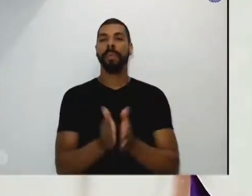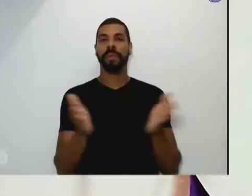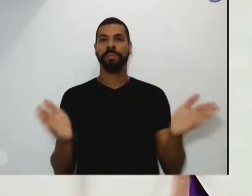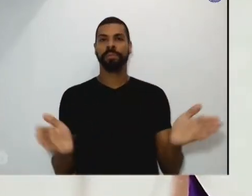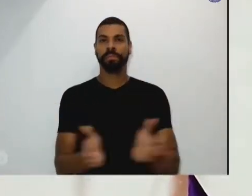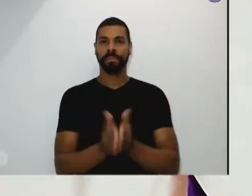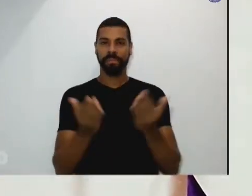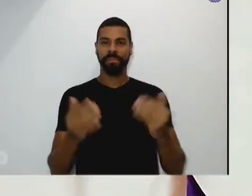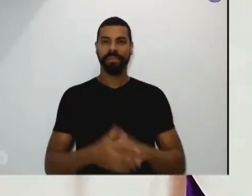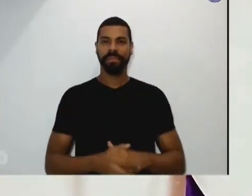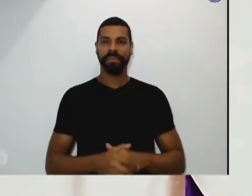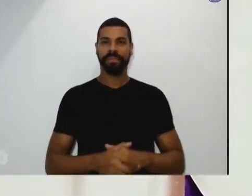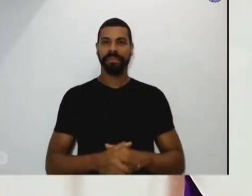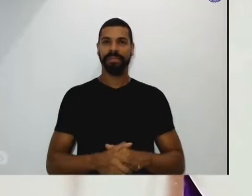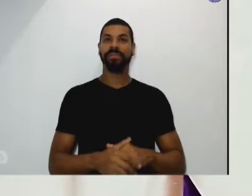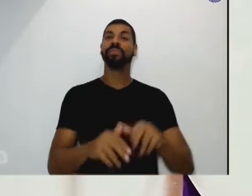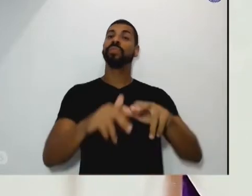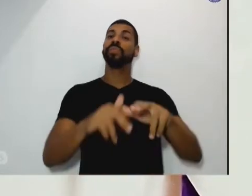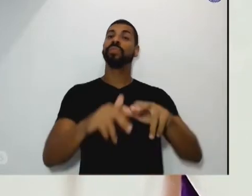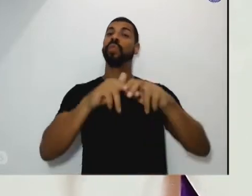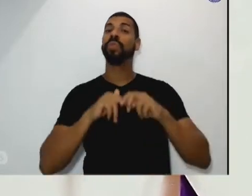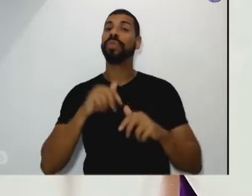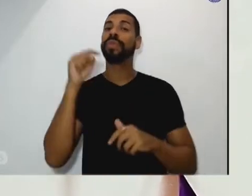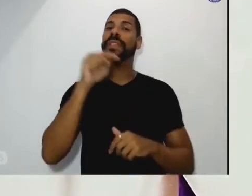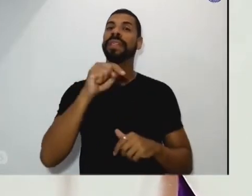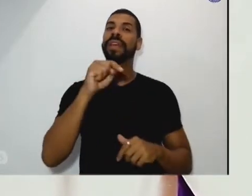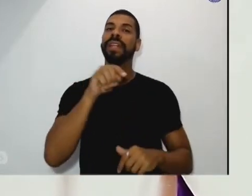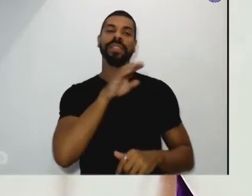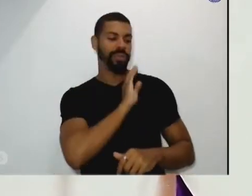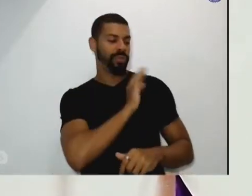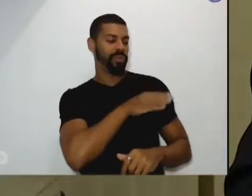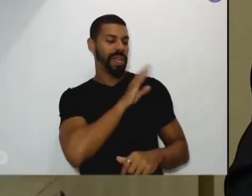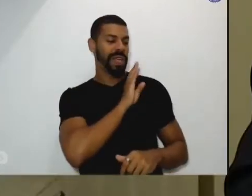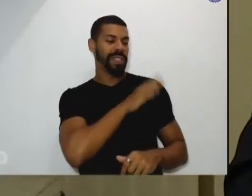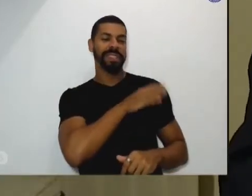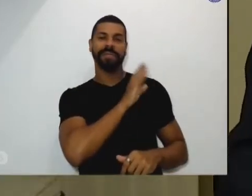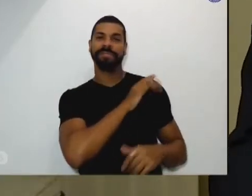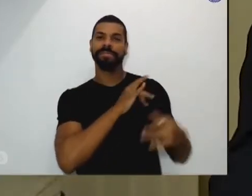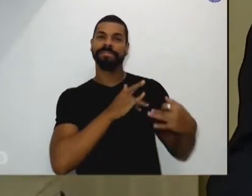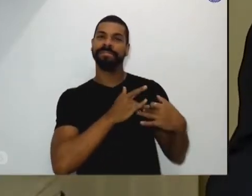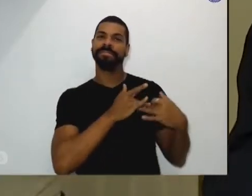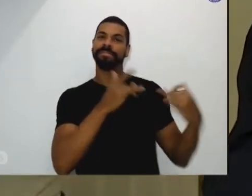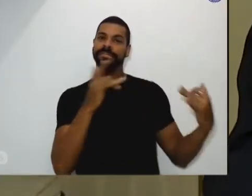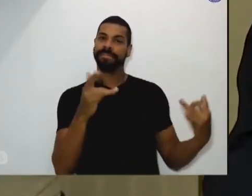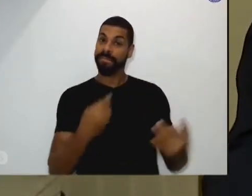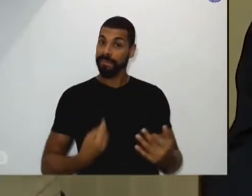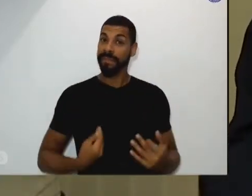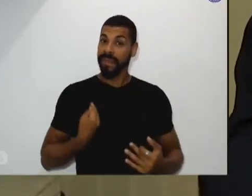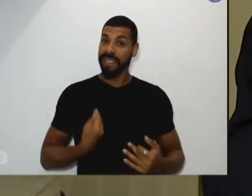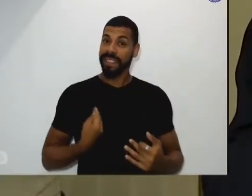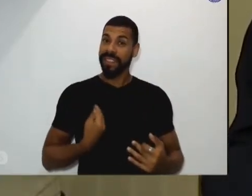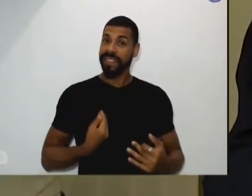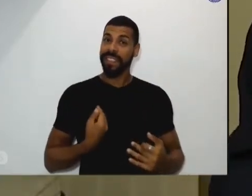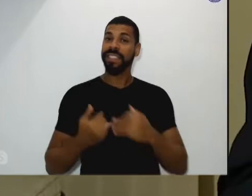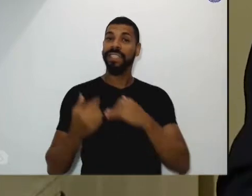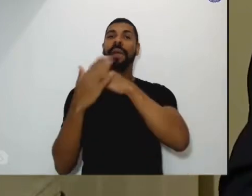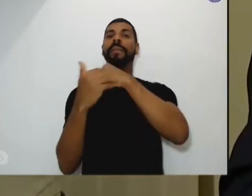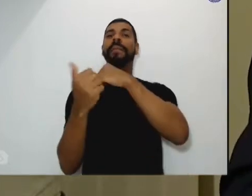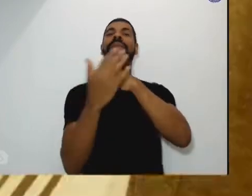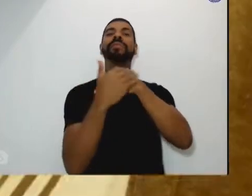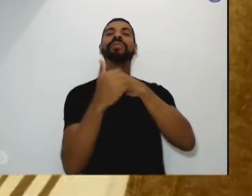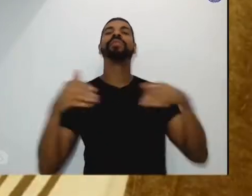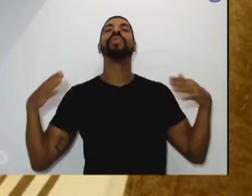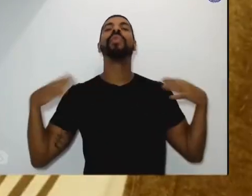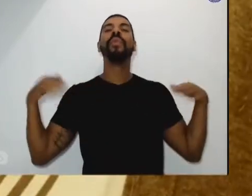isso, ela foi entrando no coração do povo, ainda em vida, a ponto de ser chamada o Anjo Bom da